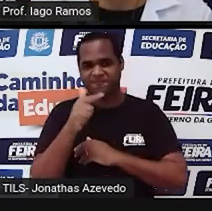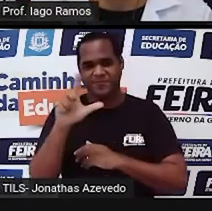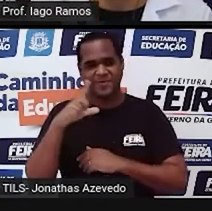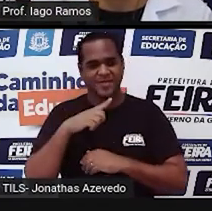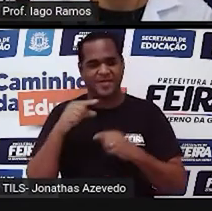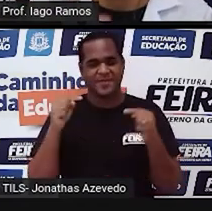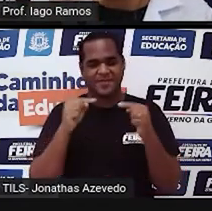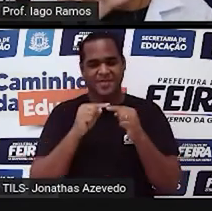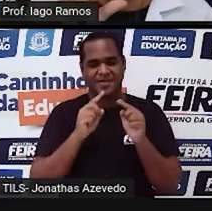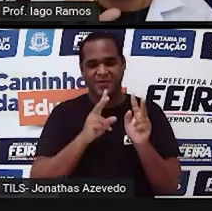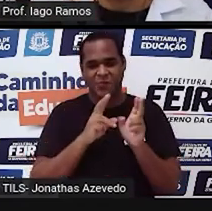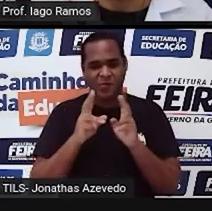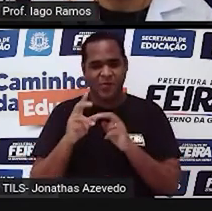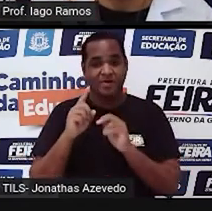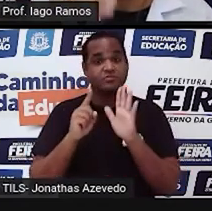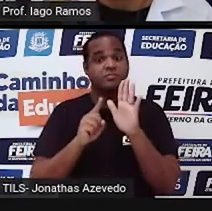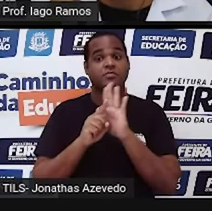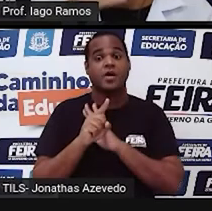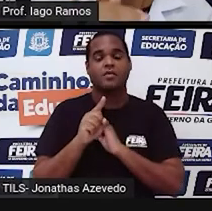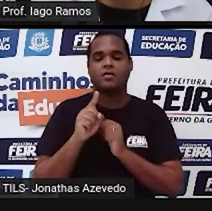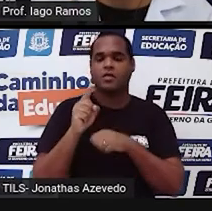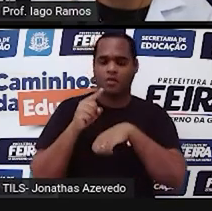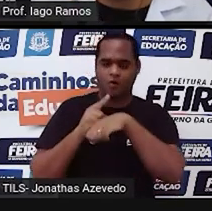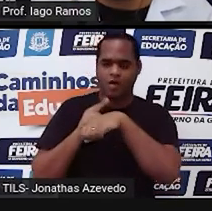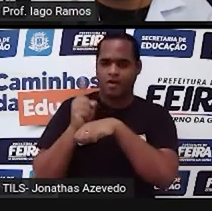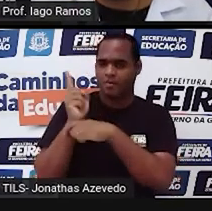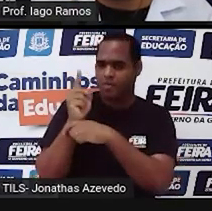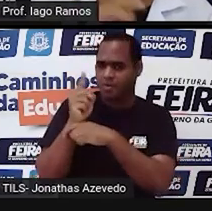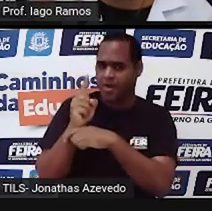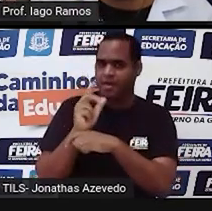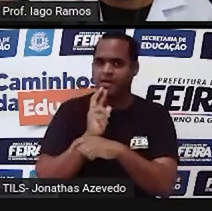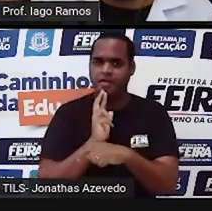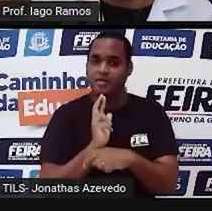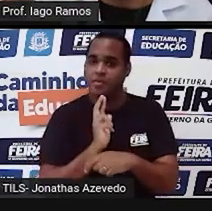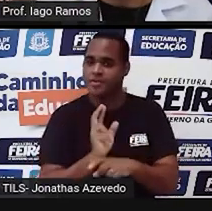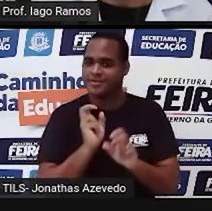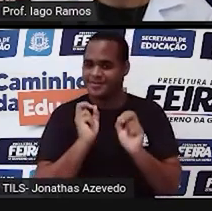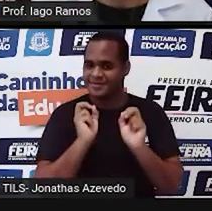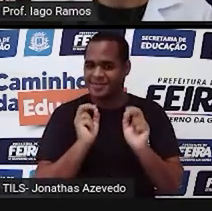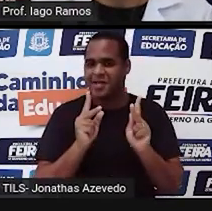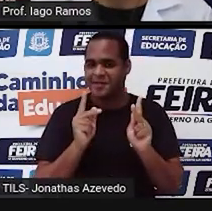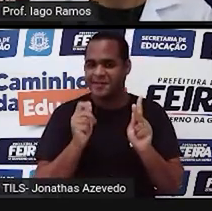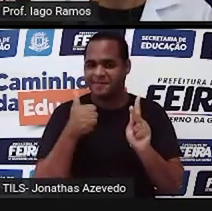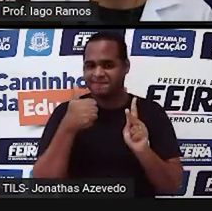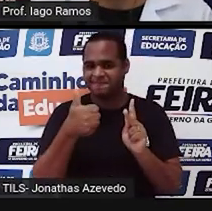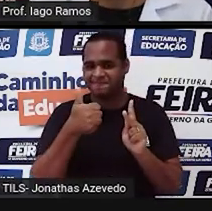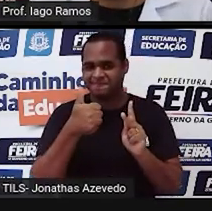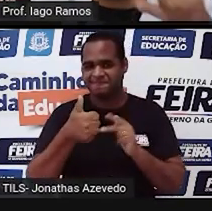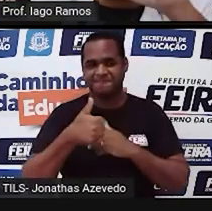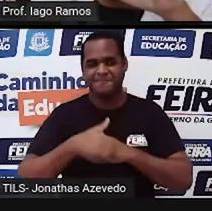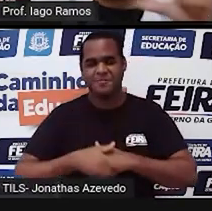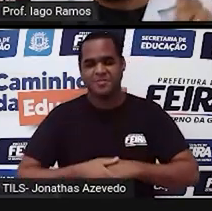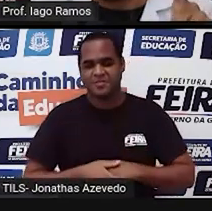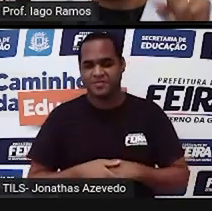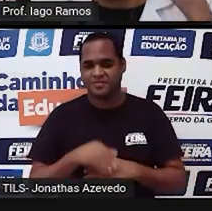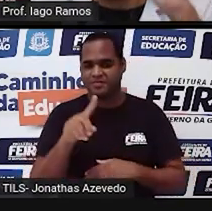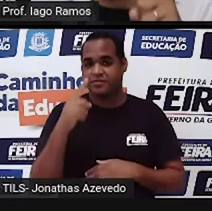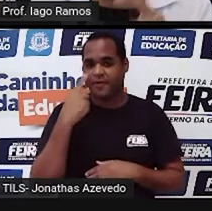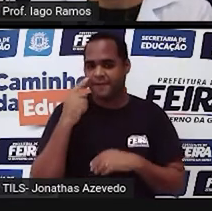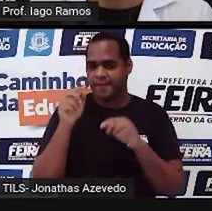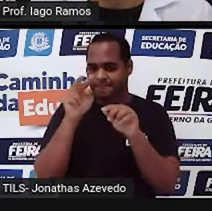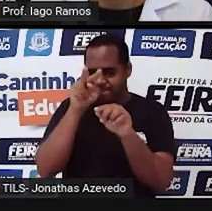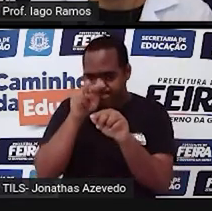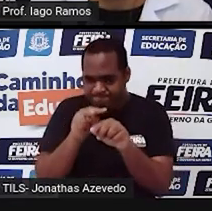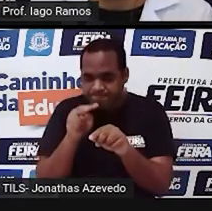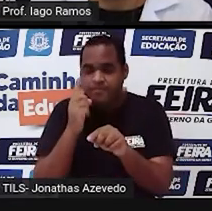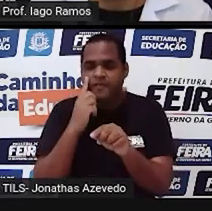Do mesmo jeito, tem a pergunta, as opções de resposta e o reloginho de 30 segundos. Então, você já vai lendo e já vai